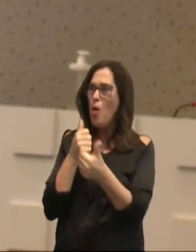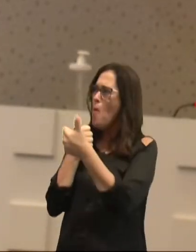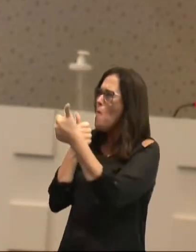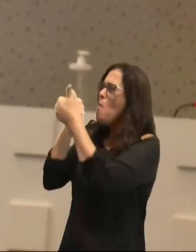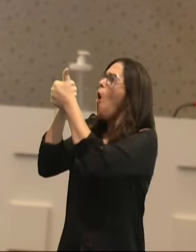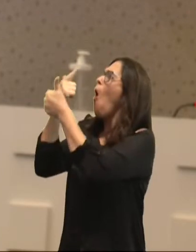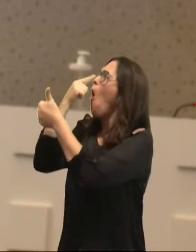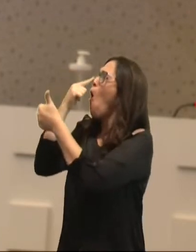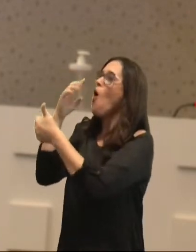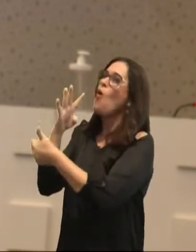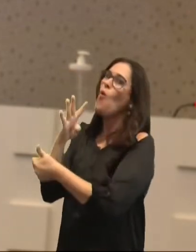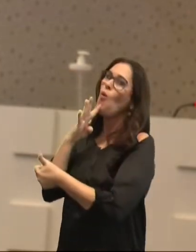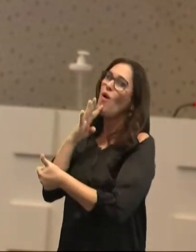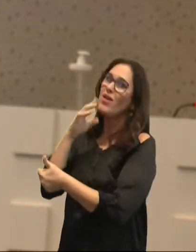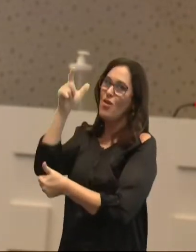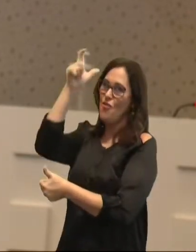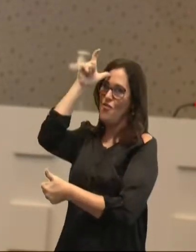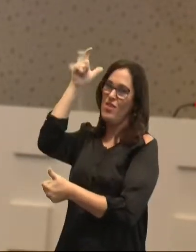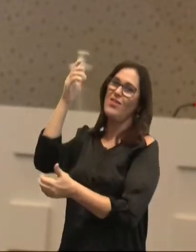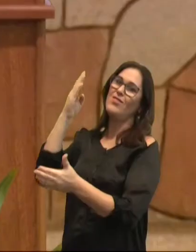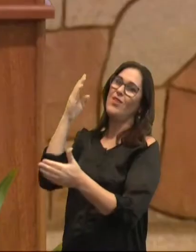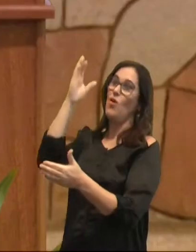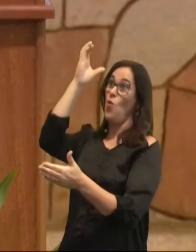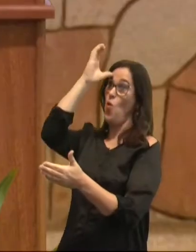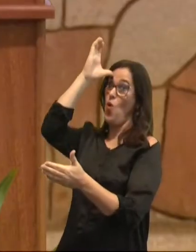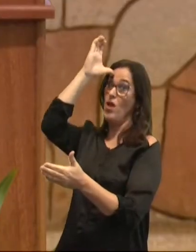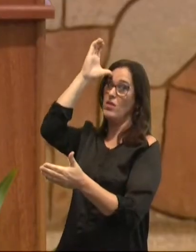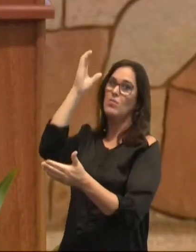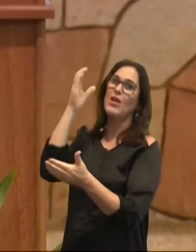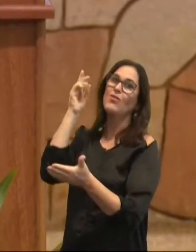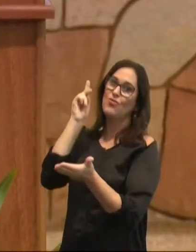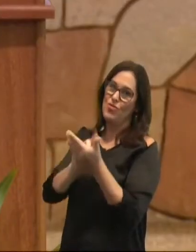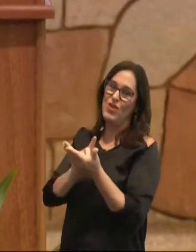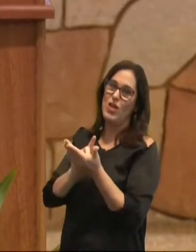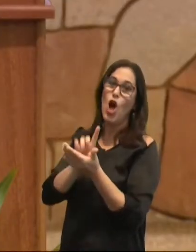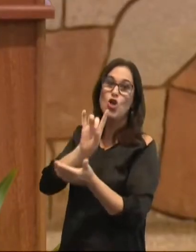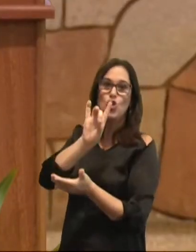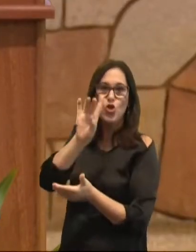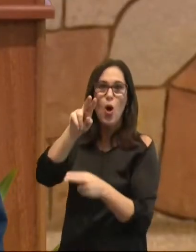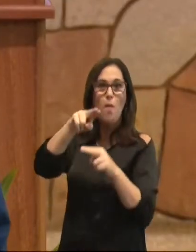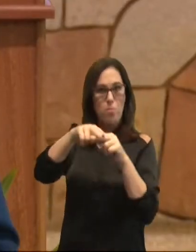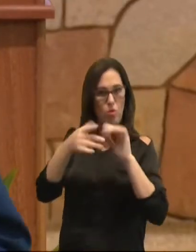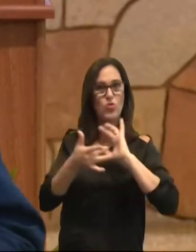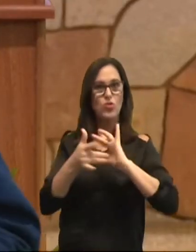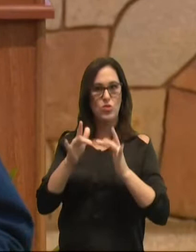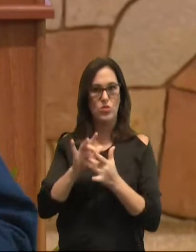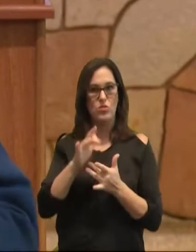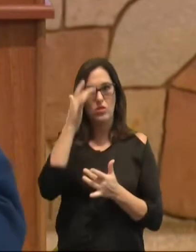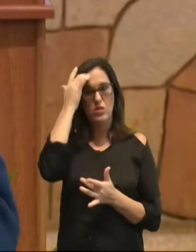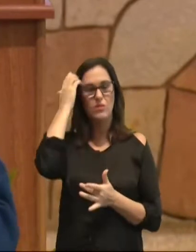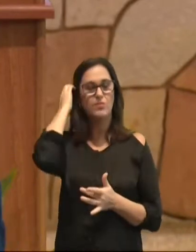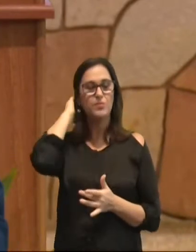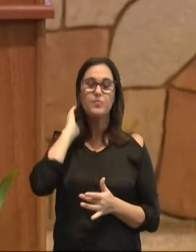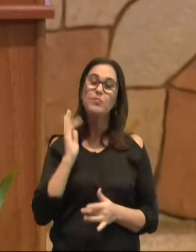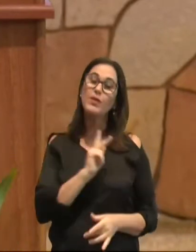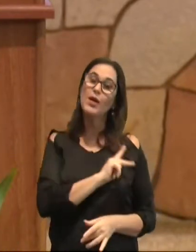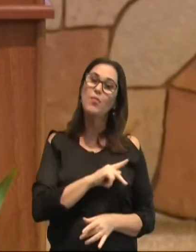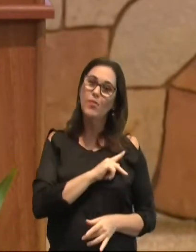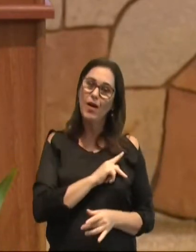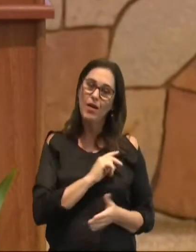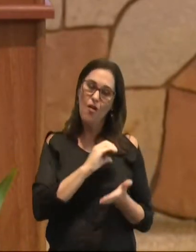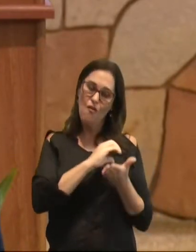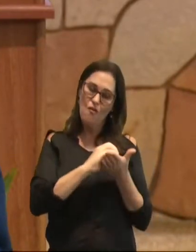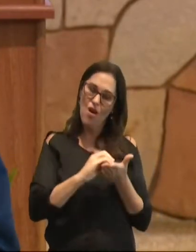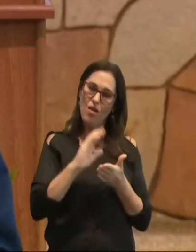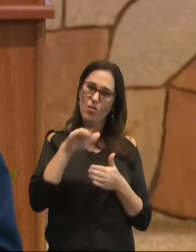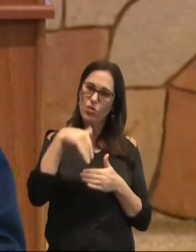conhecimento verdadeiro de Deus, só por meio de Jesus. E Paulo então, nos versículos